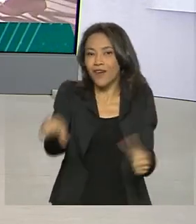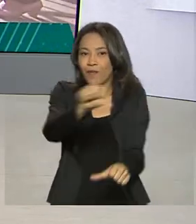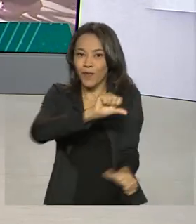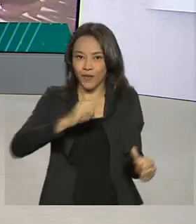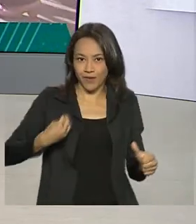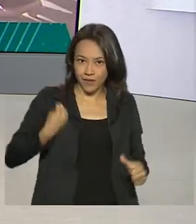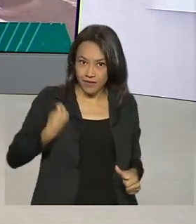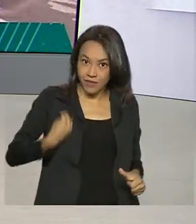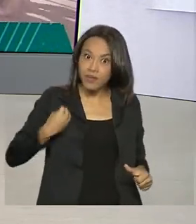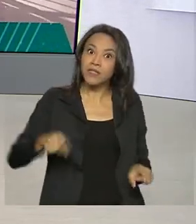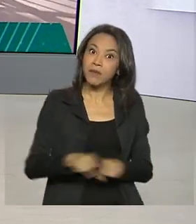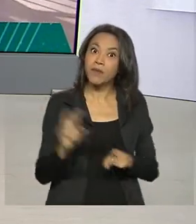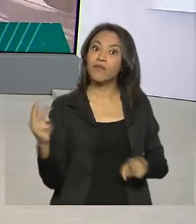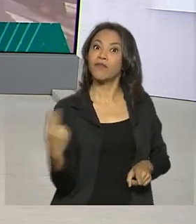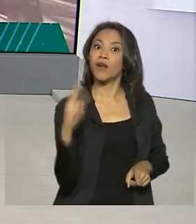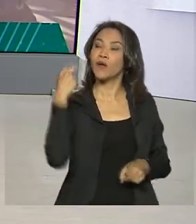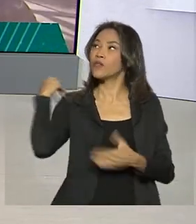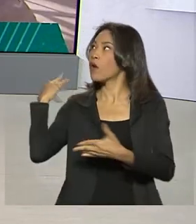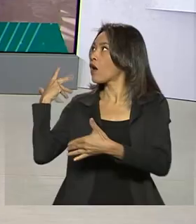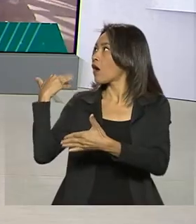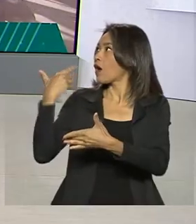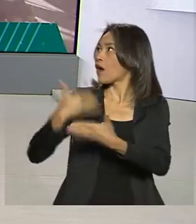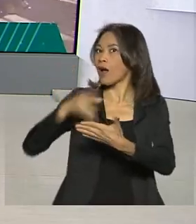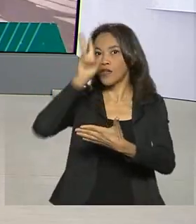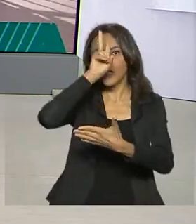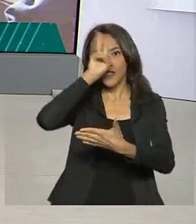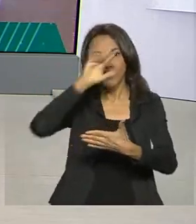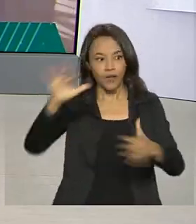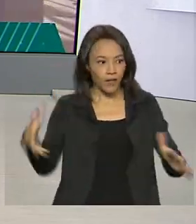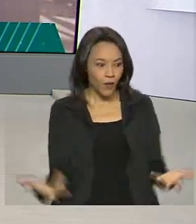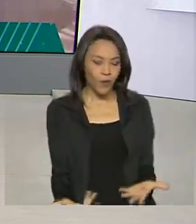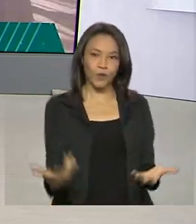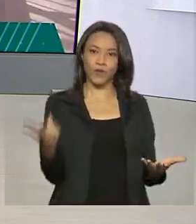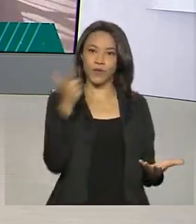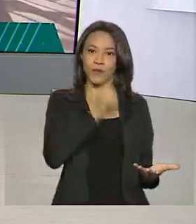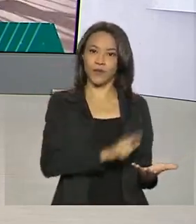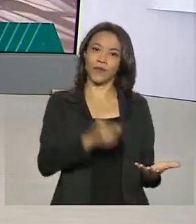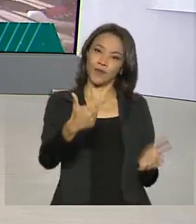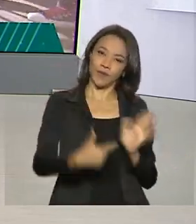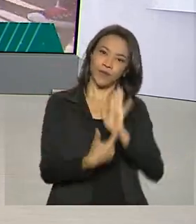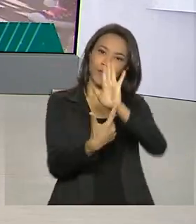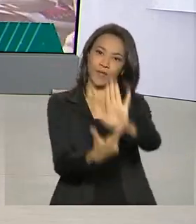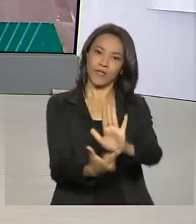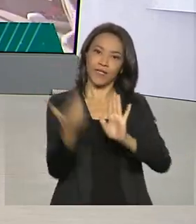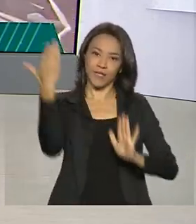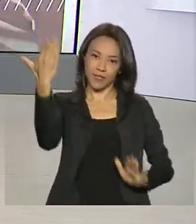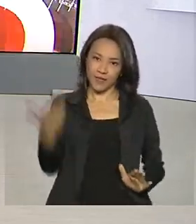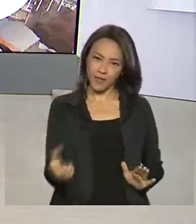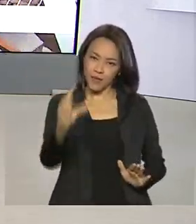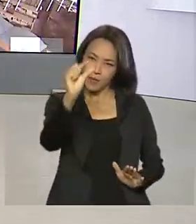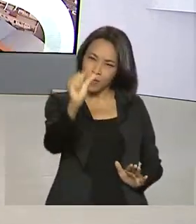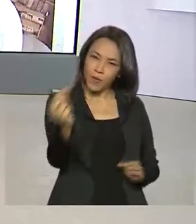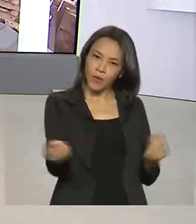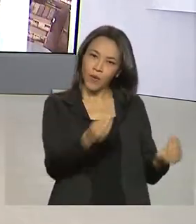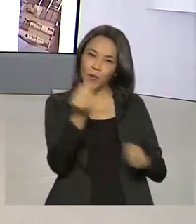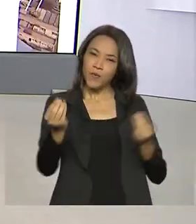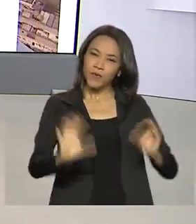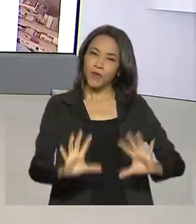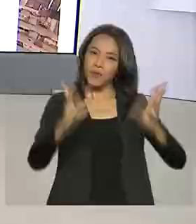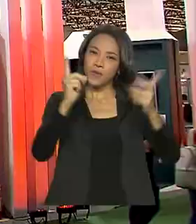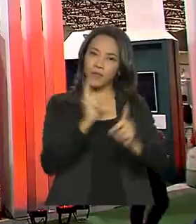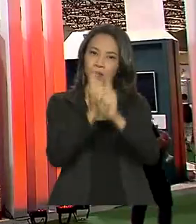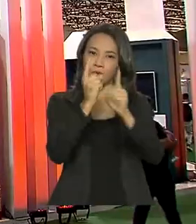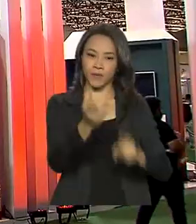e também valorizou a história, que nos ajudou a chegar até aqui. Na reportagem de Luciana Colares de Holanda, um pouco de como foi o evento.